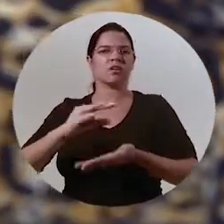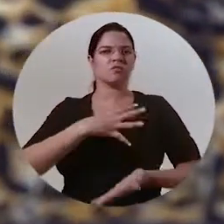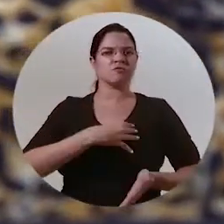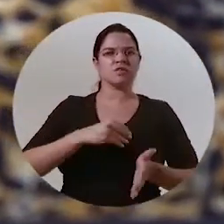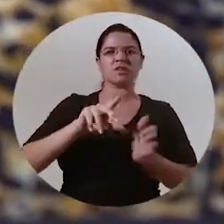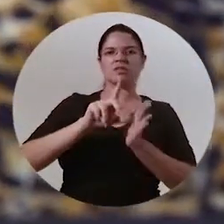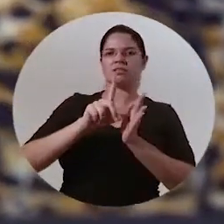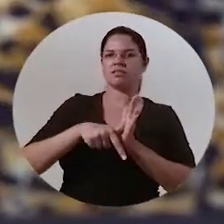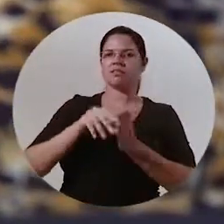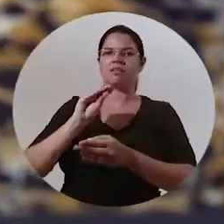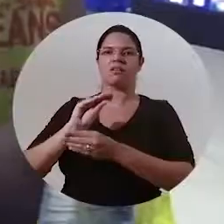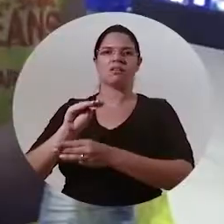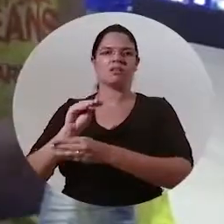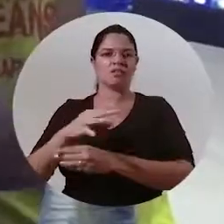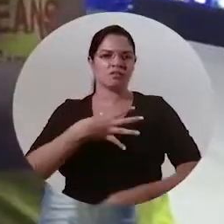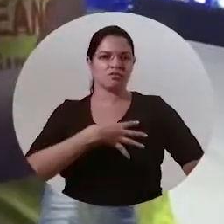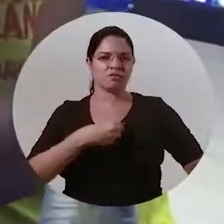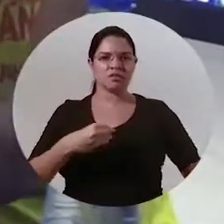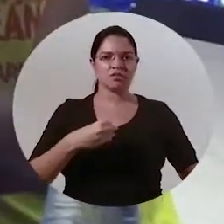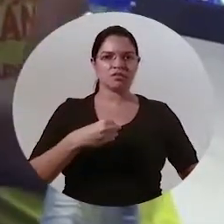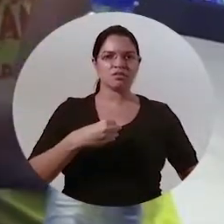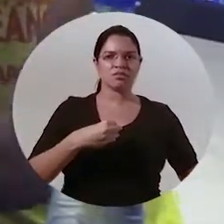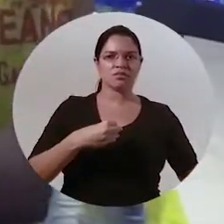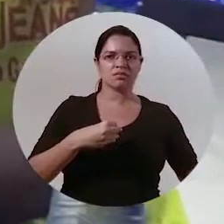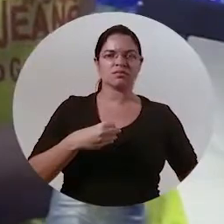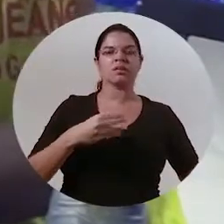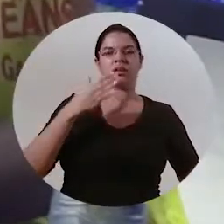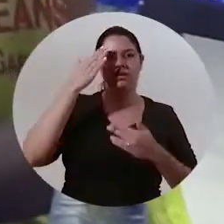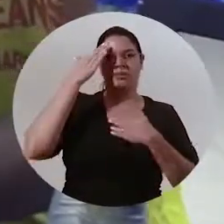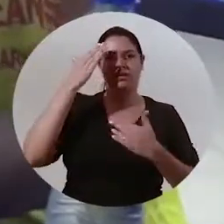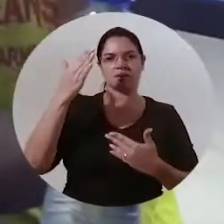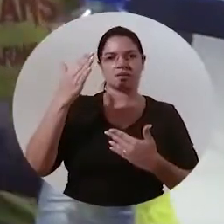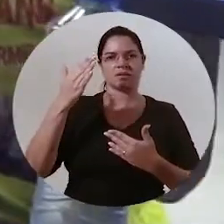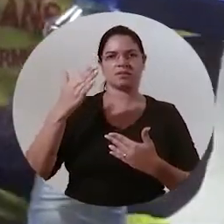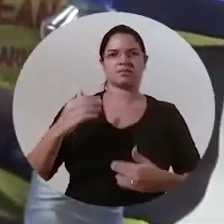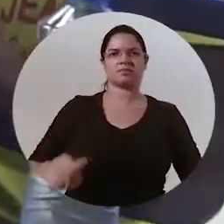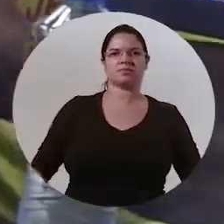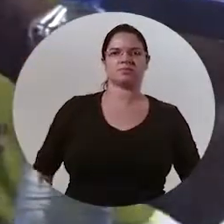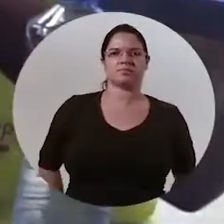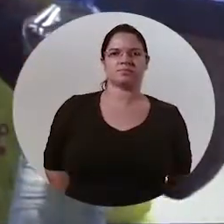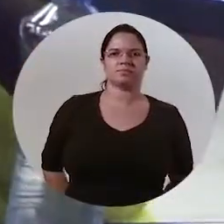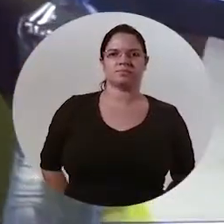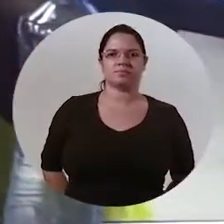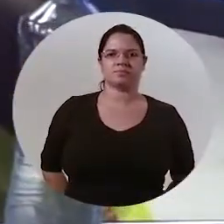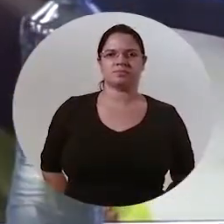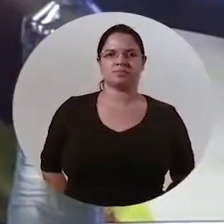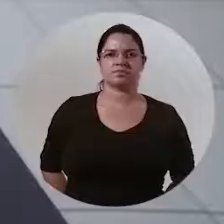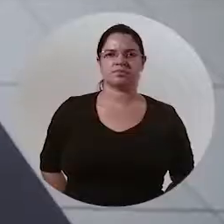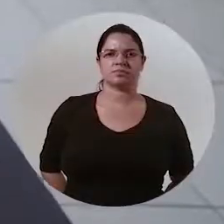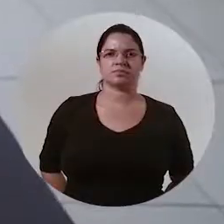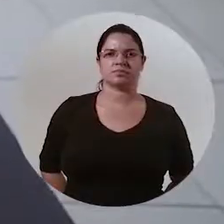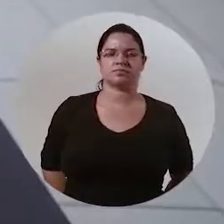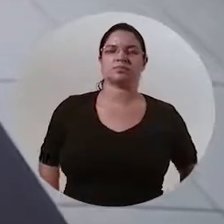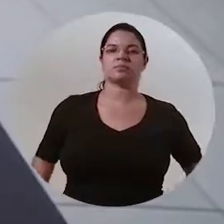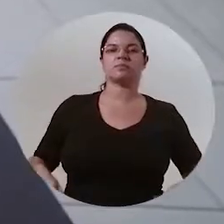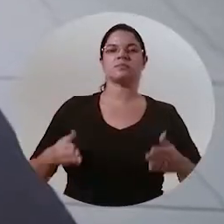determinada a aviação em atraso enquanto vocês vieram se ela tá com o que, né? sim, obrigado